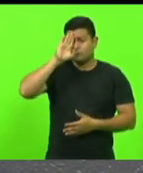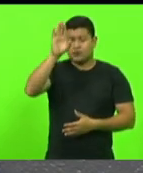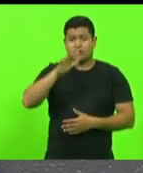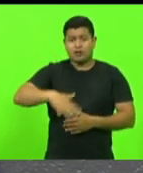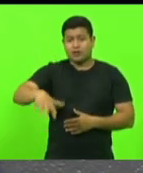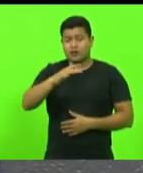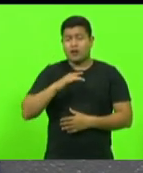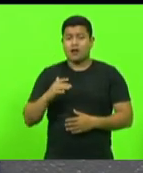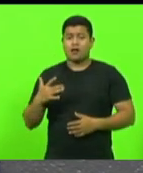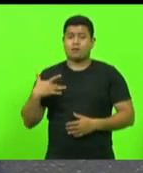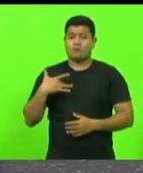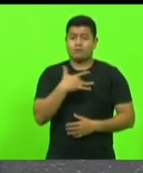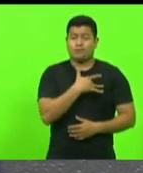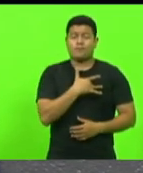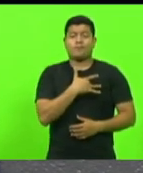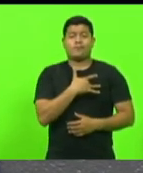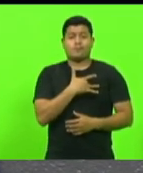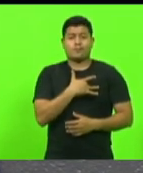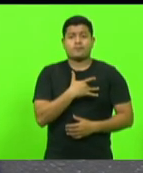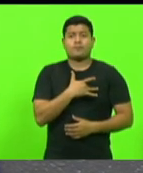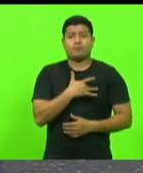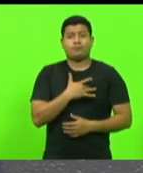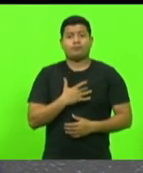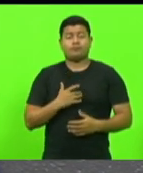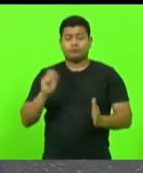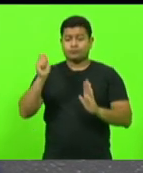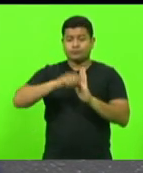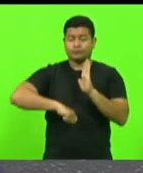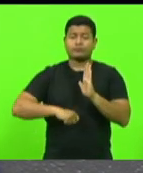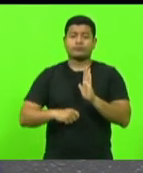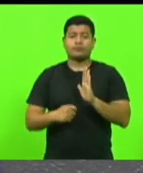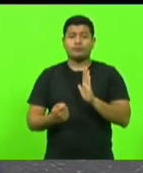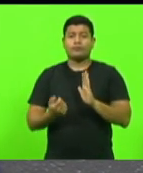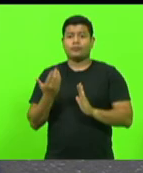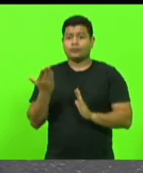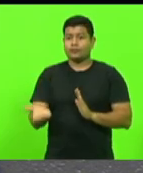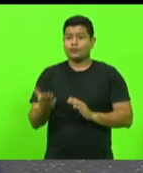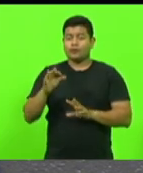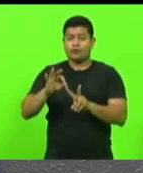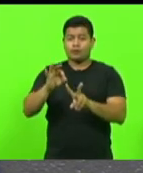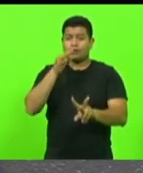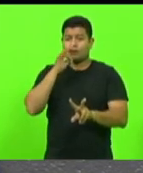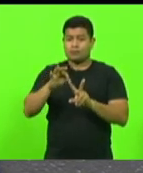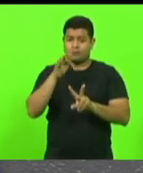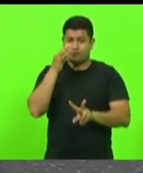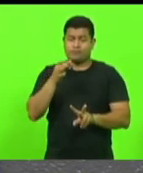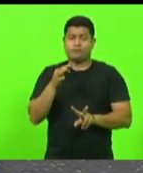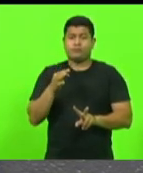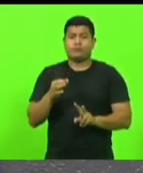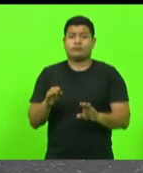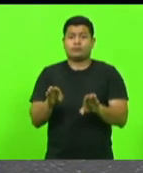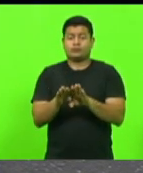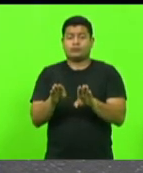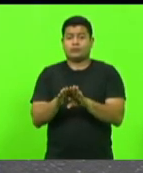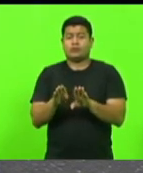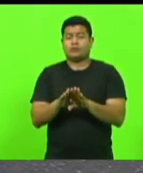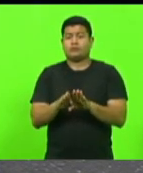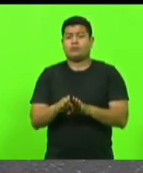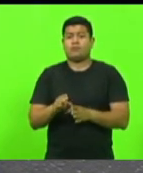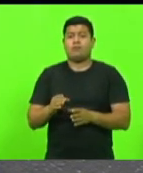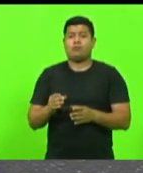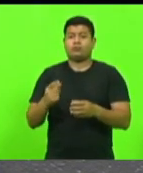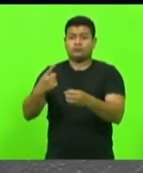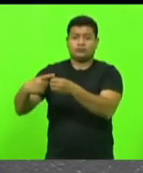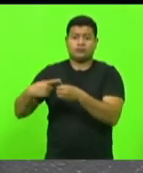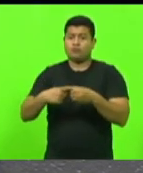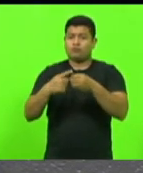que foram assinados lá em Videira, e dos municípios também de toda a região, que